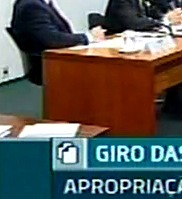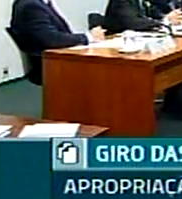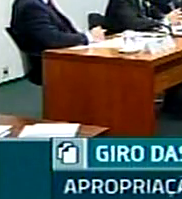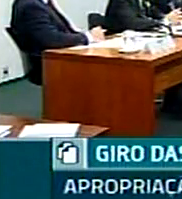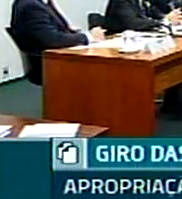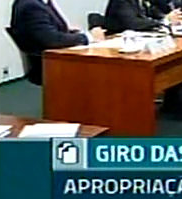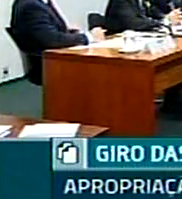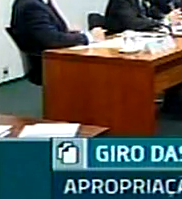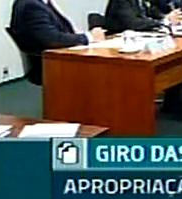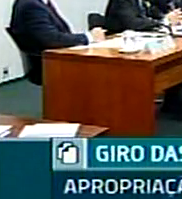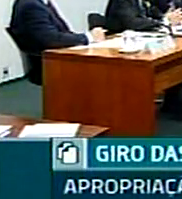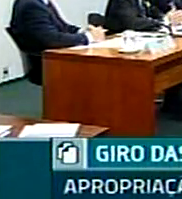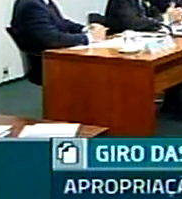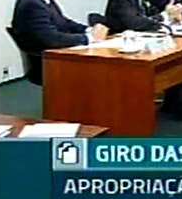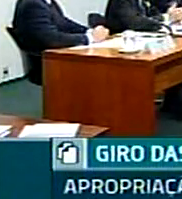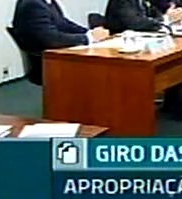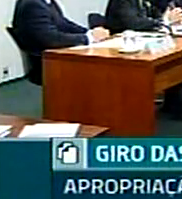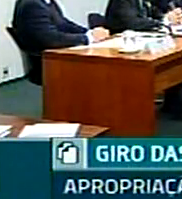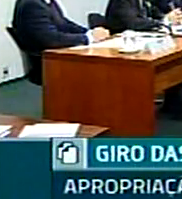Senhor presidente,